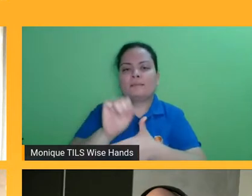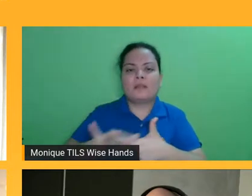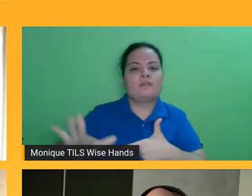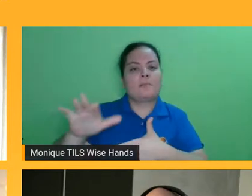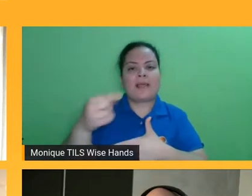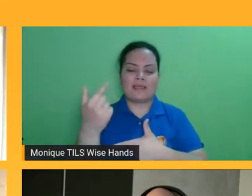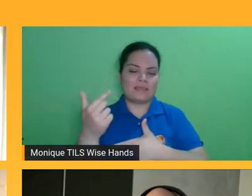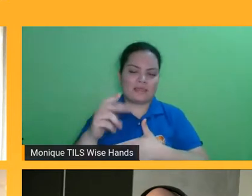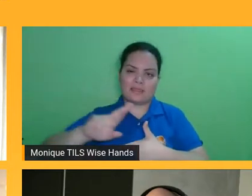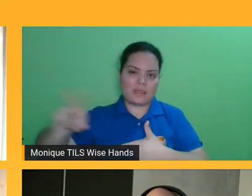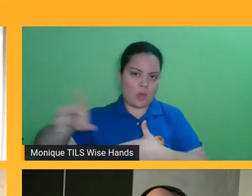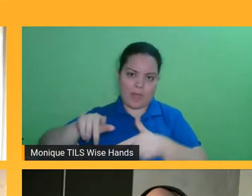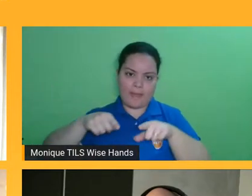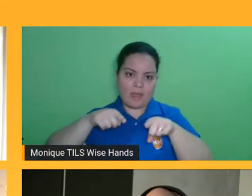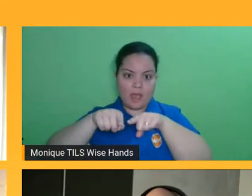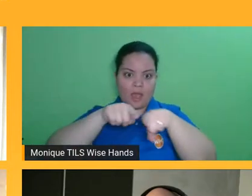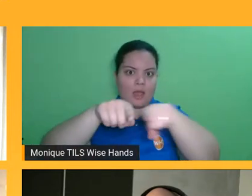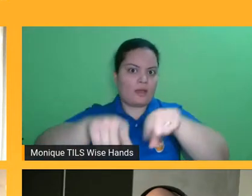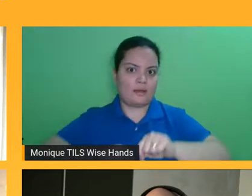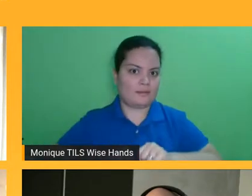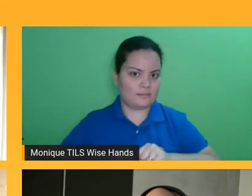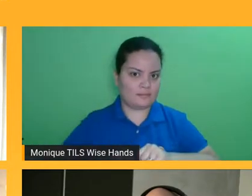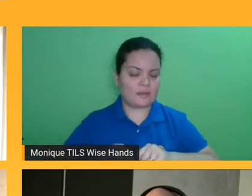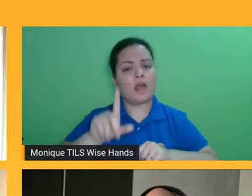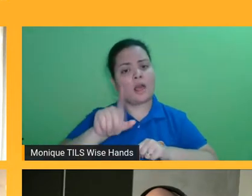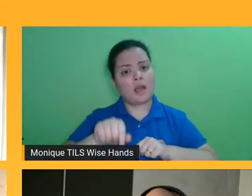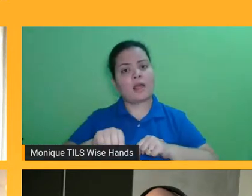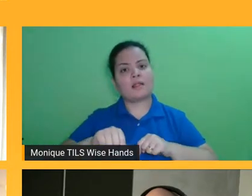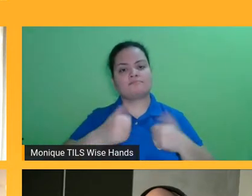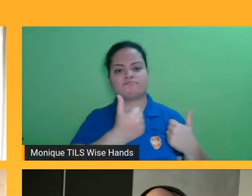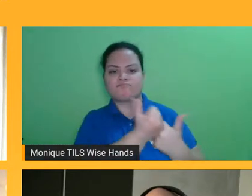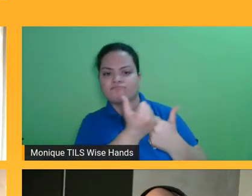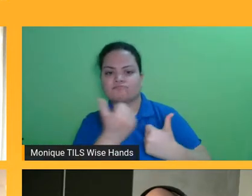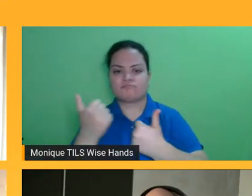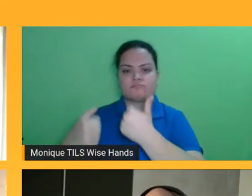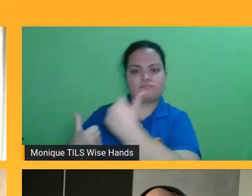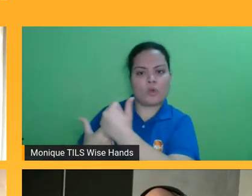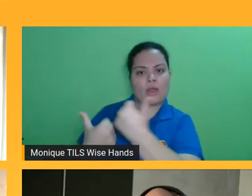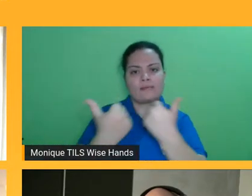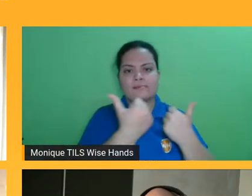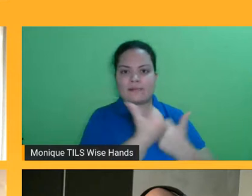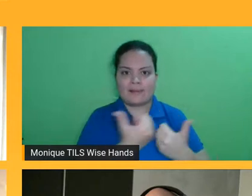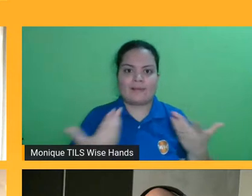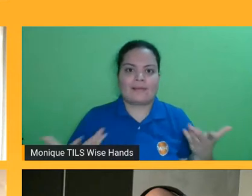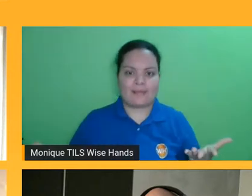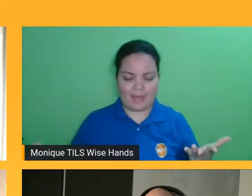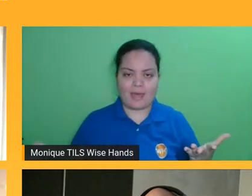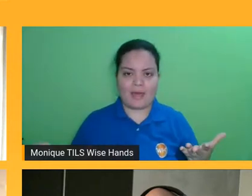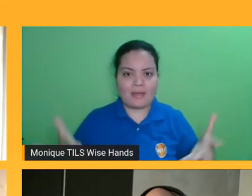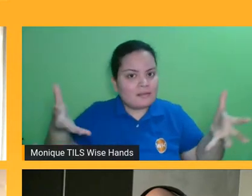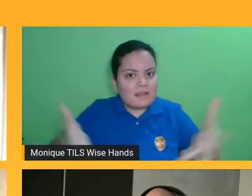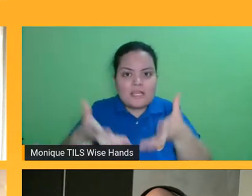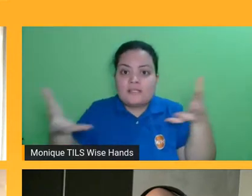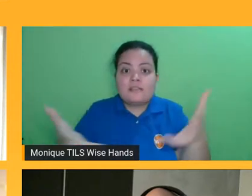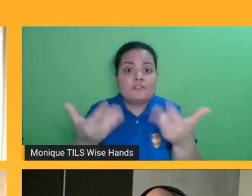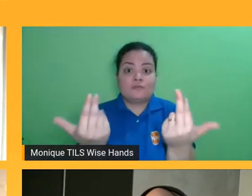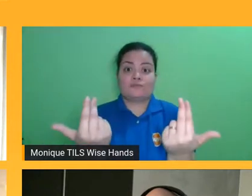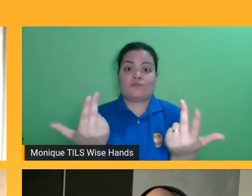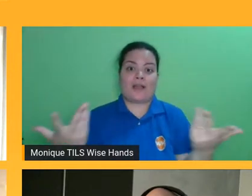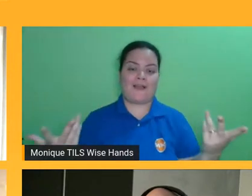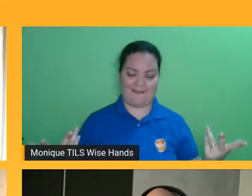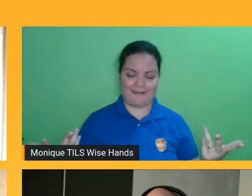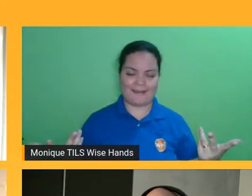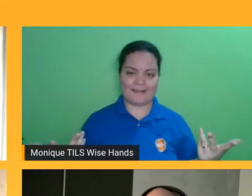Assim como a Marina disse, a única coisa que a gente está colocando é a inclusão.